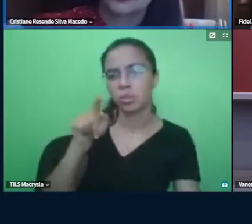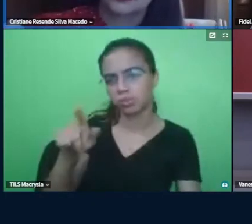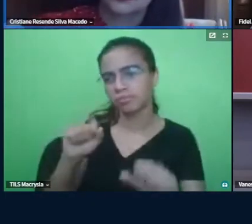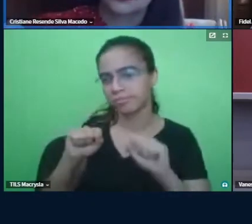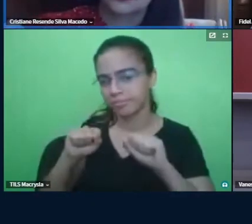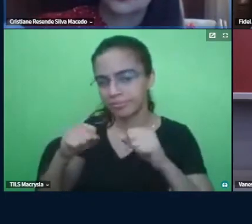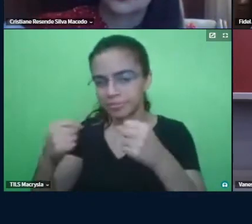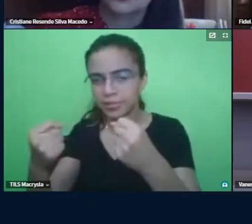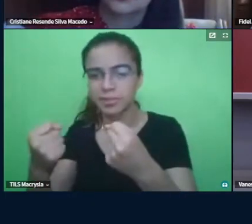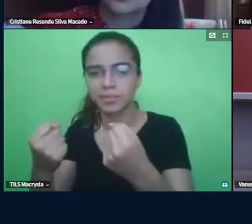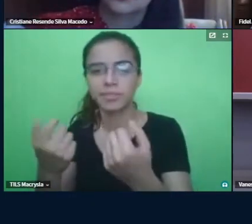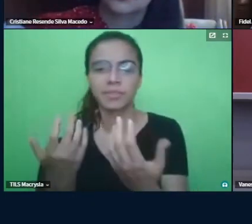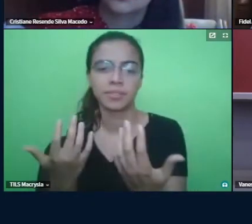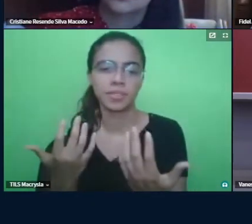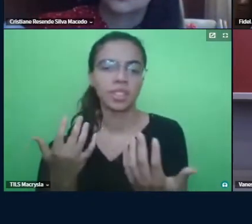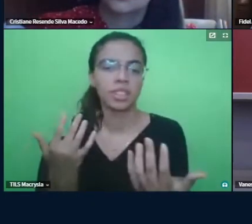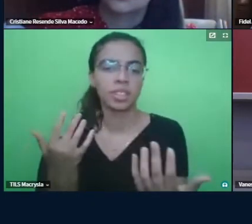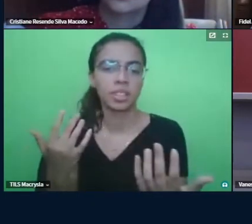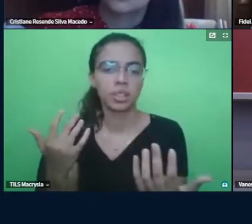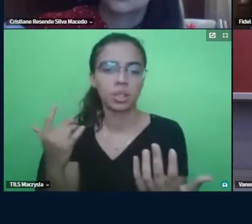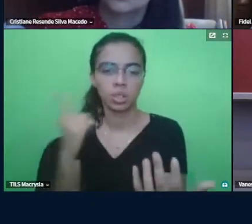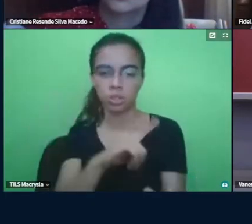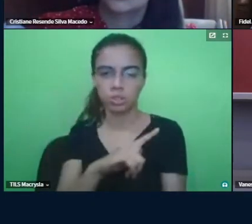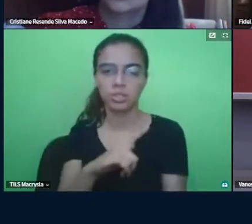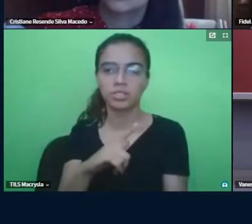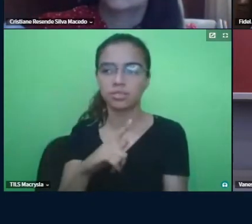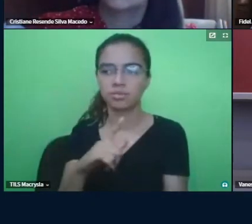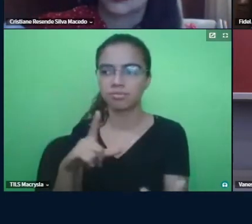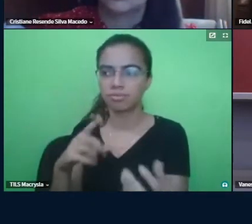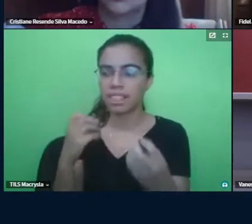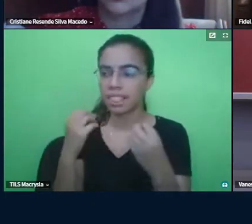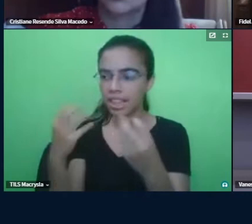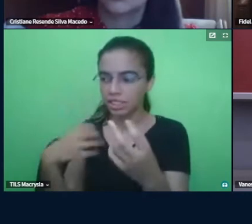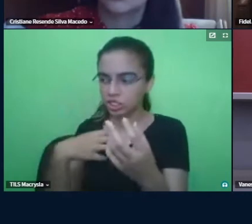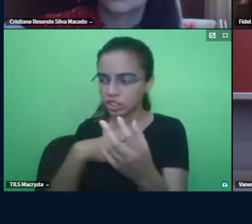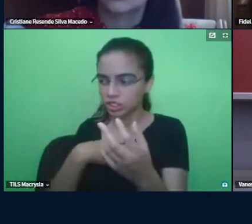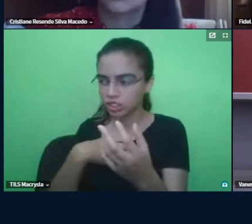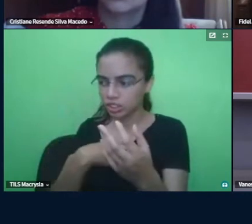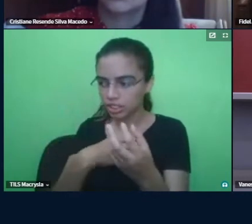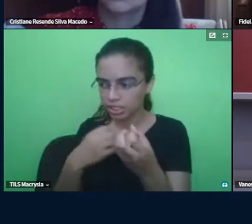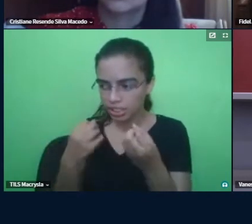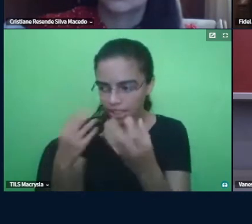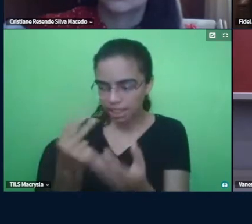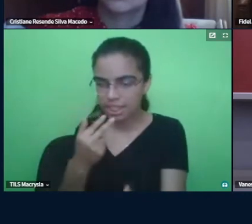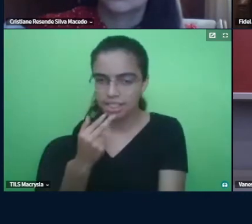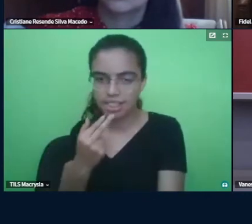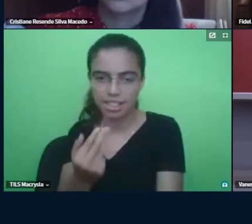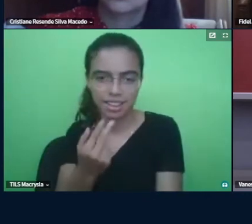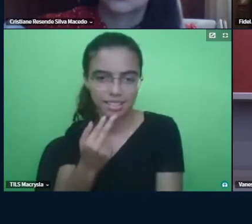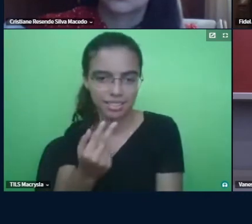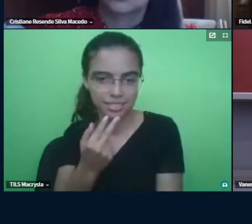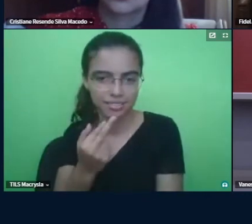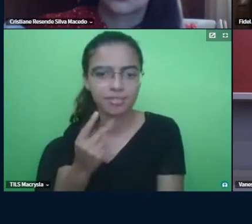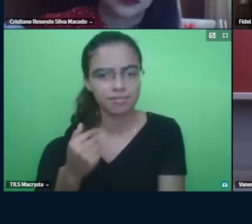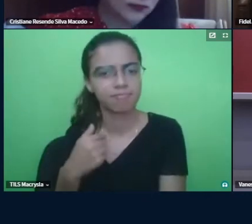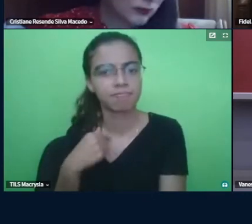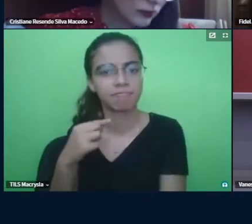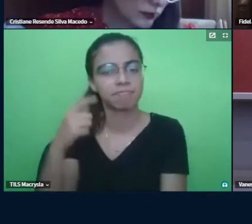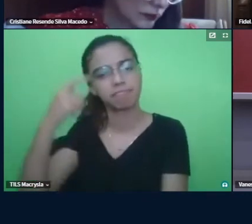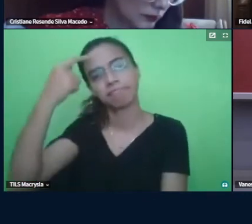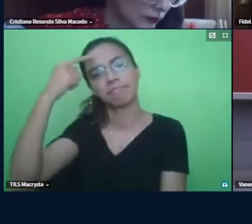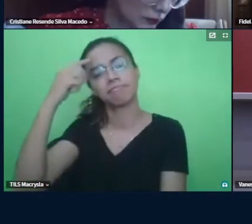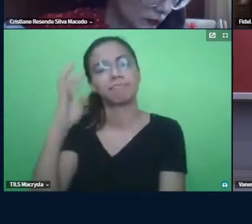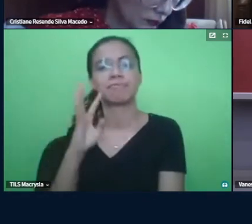fazer o inglês, fazer sentido para a sua participante de pesquisa, né? Então, eu achei muito legal.